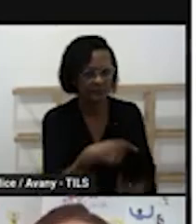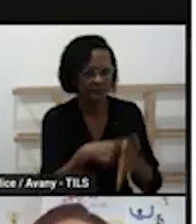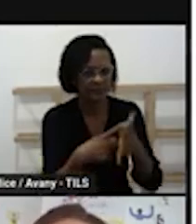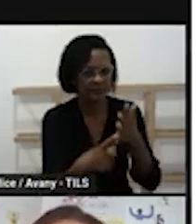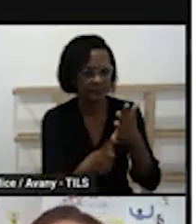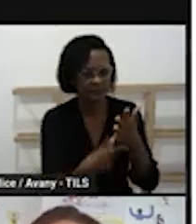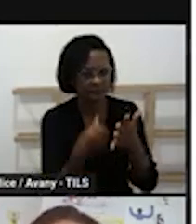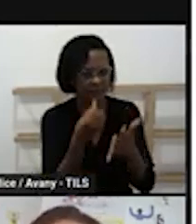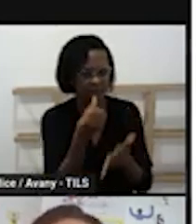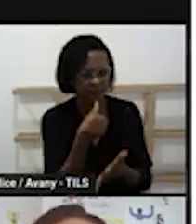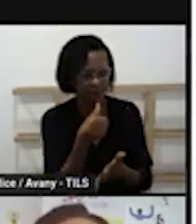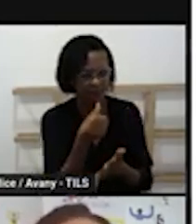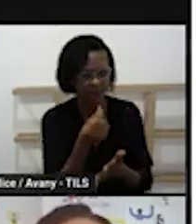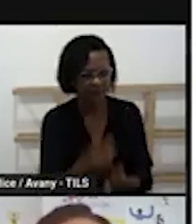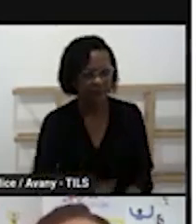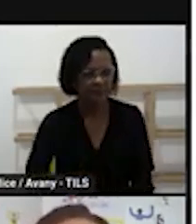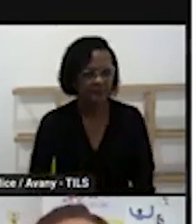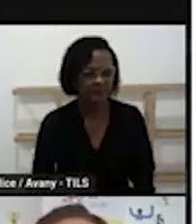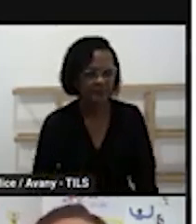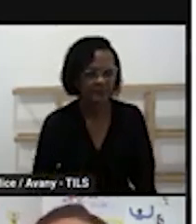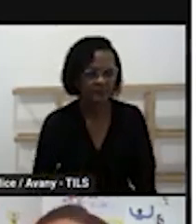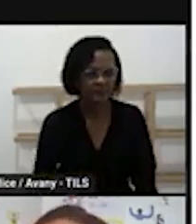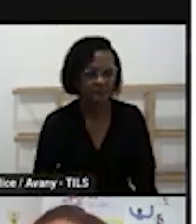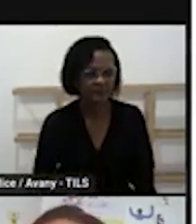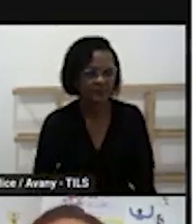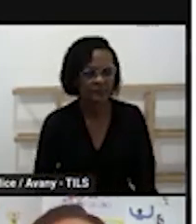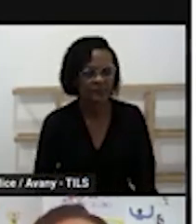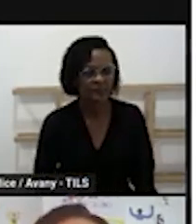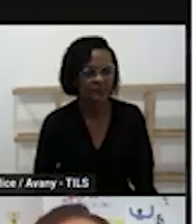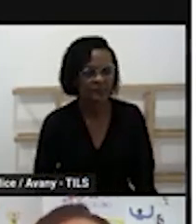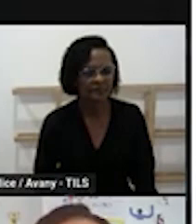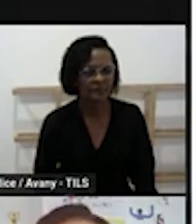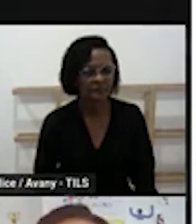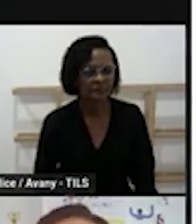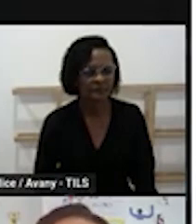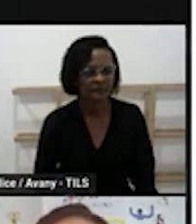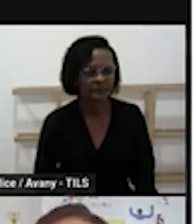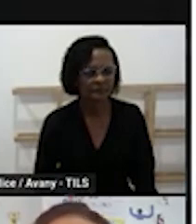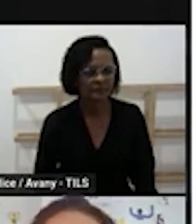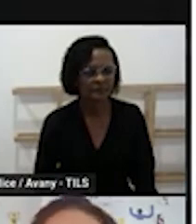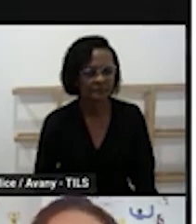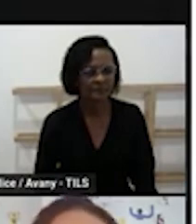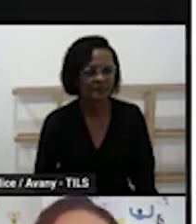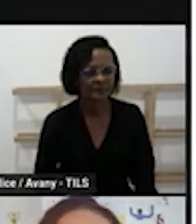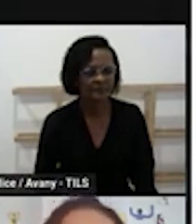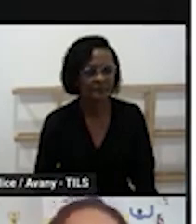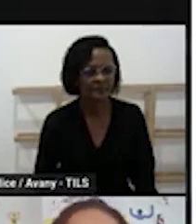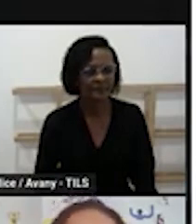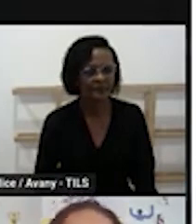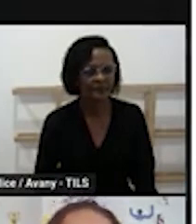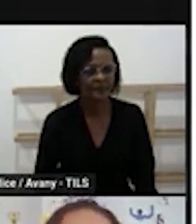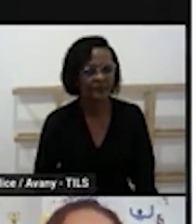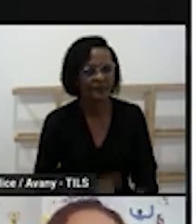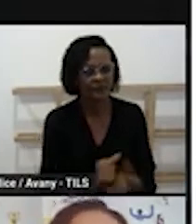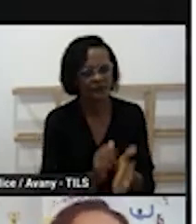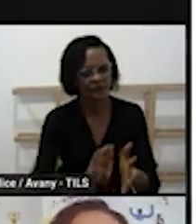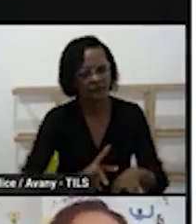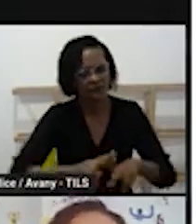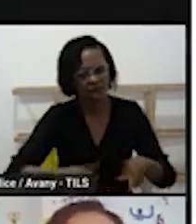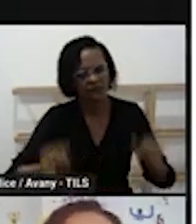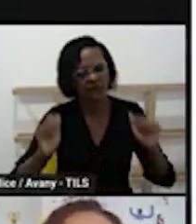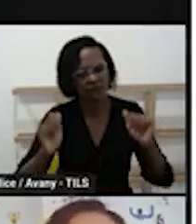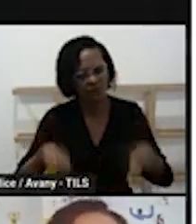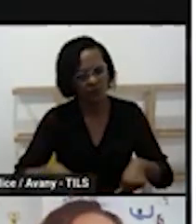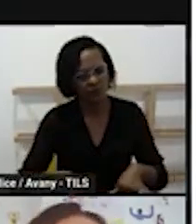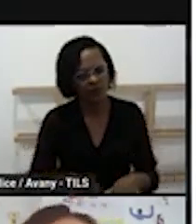algumas a gente trouxe mas vocês podem lembrar aqui de outras se vocês quiserem colocar no chat outras atividades que podem entrar como atividade permanente